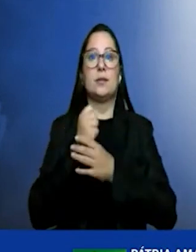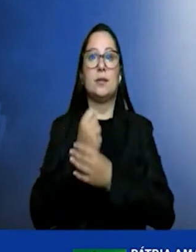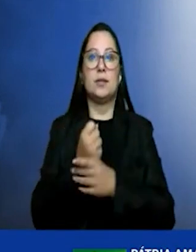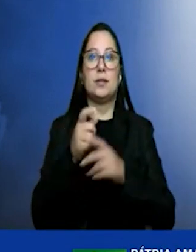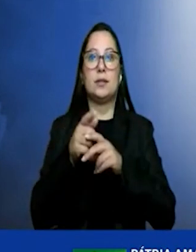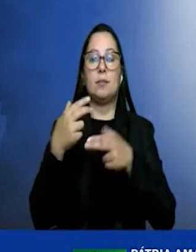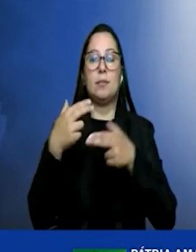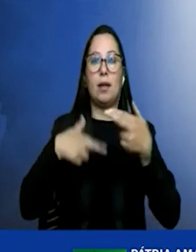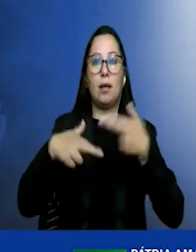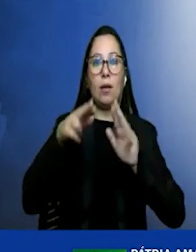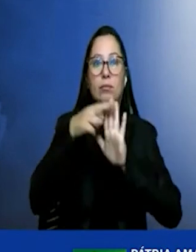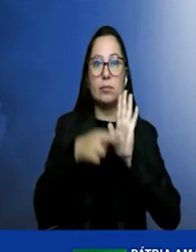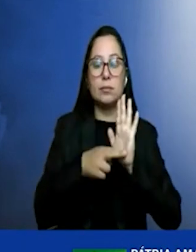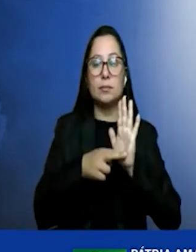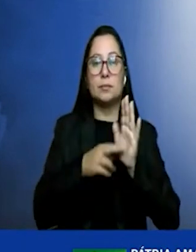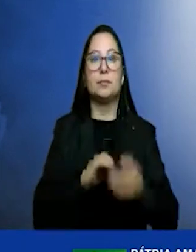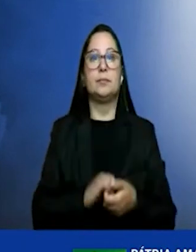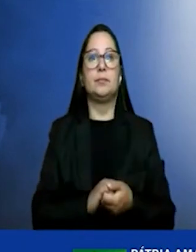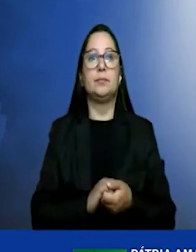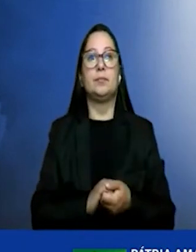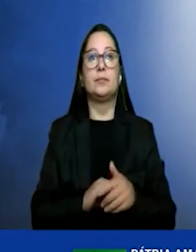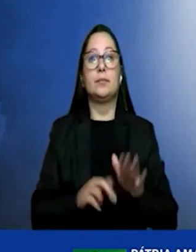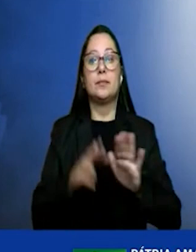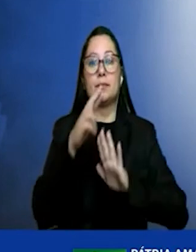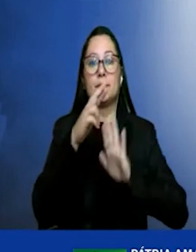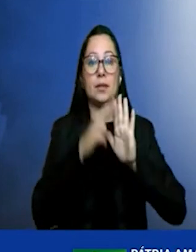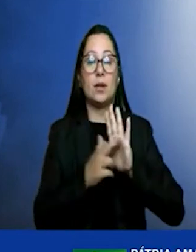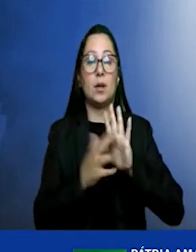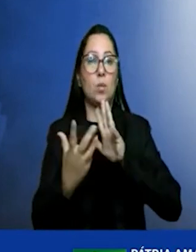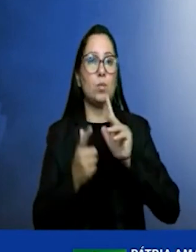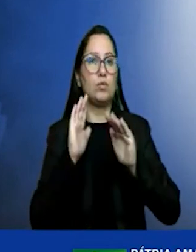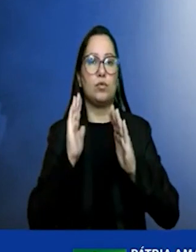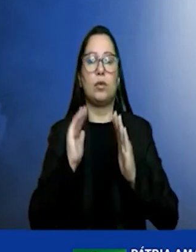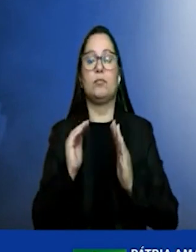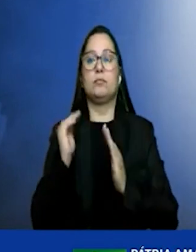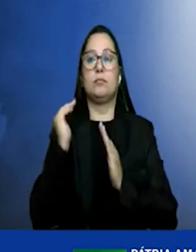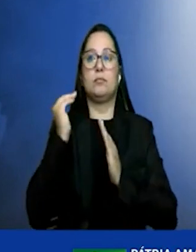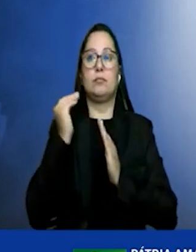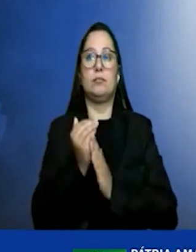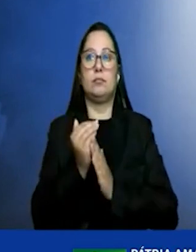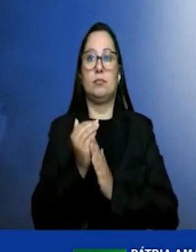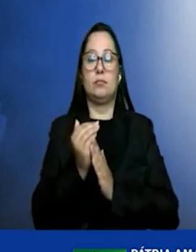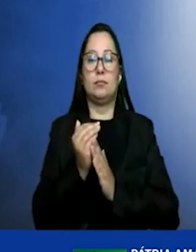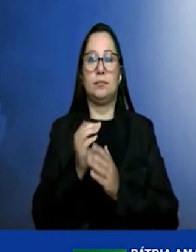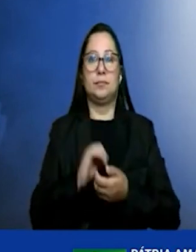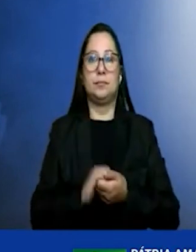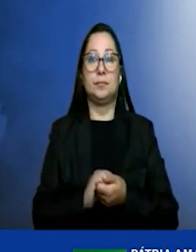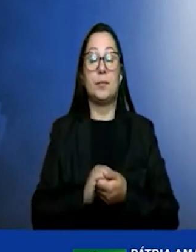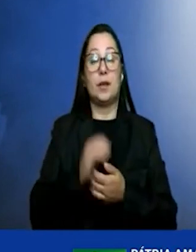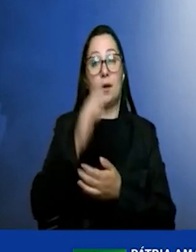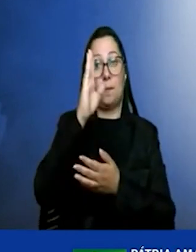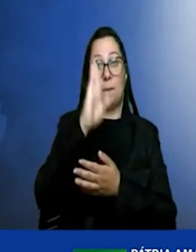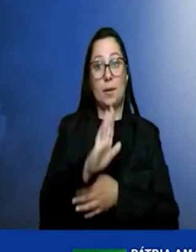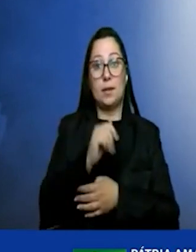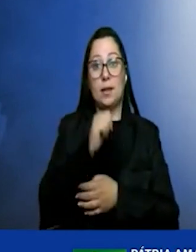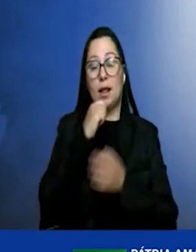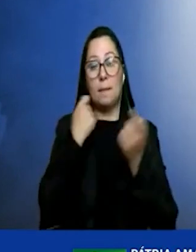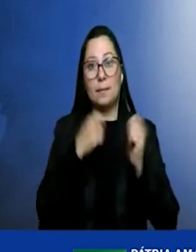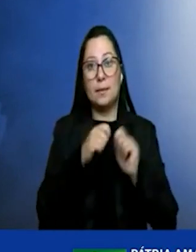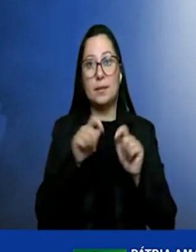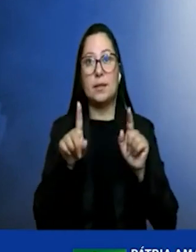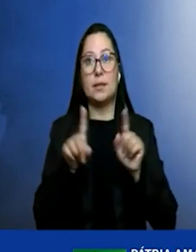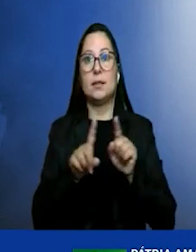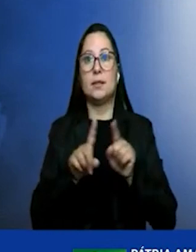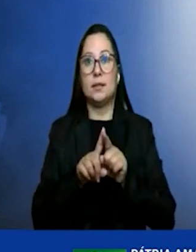sob regulação o mundo está bem avançado a gente só reforça aqui que o Brasil precisa também ser um player